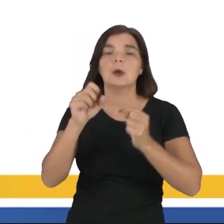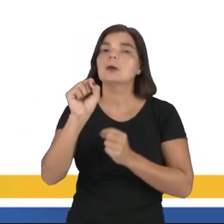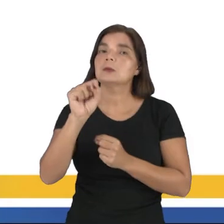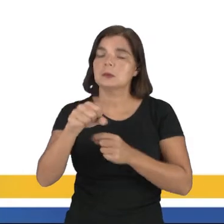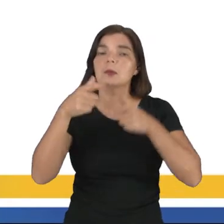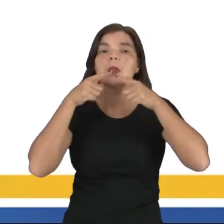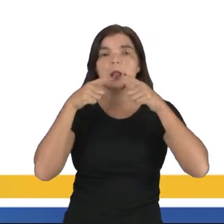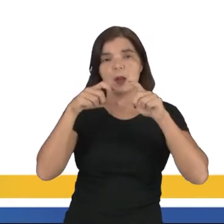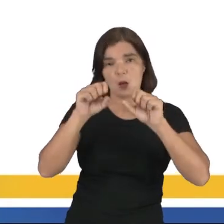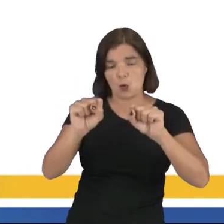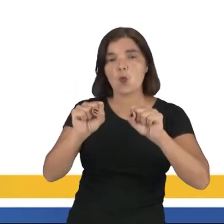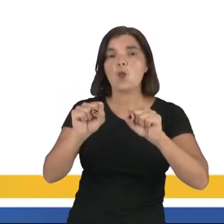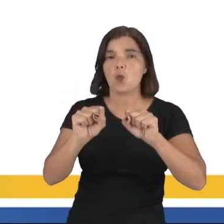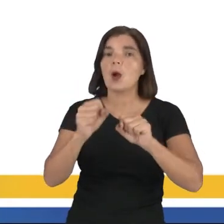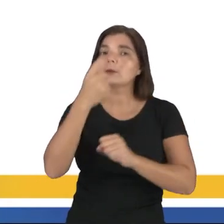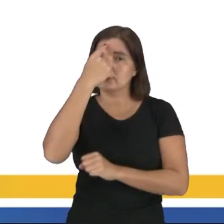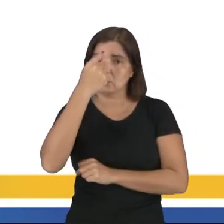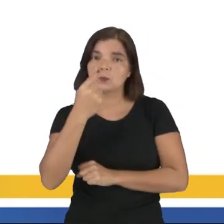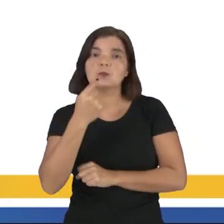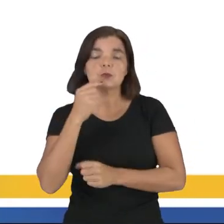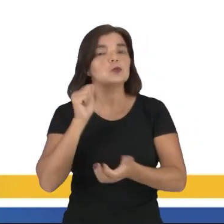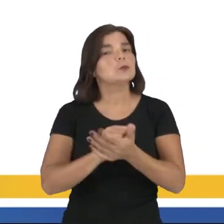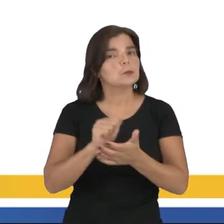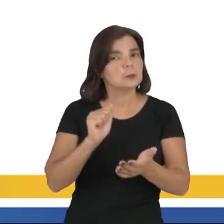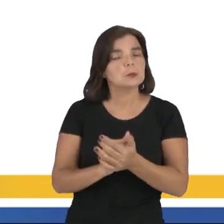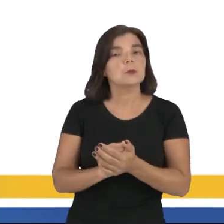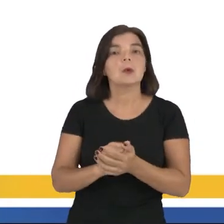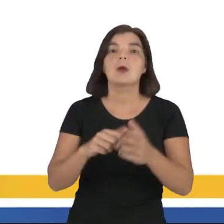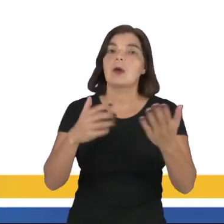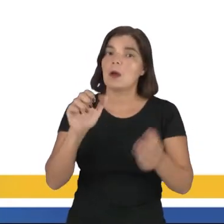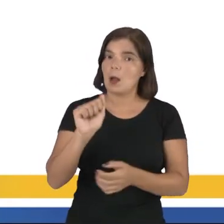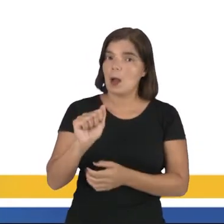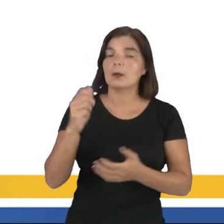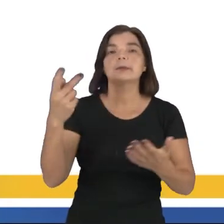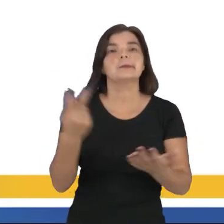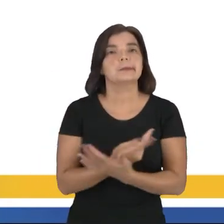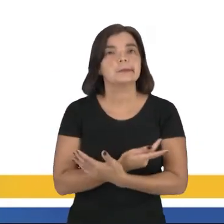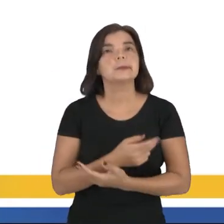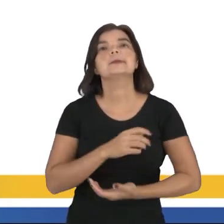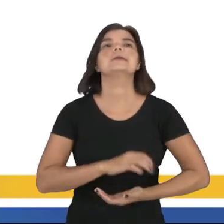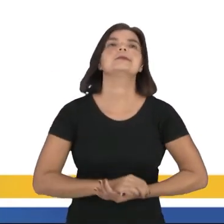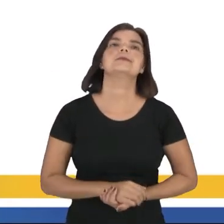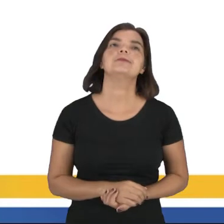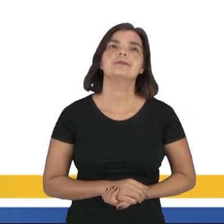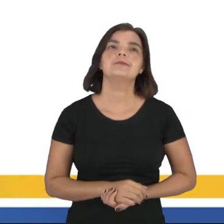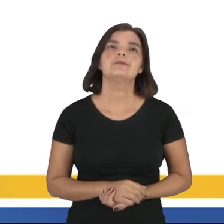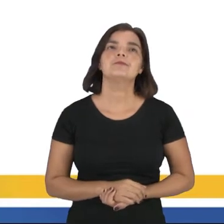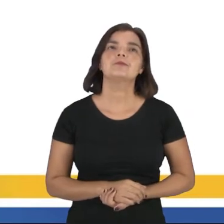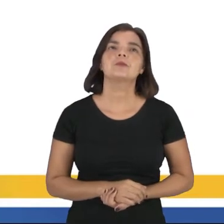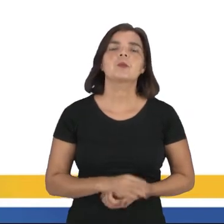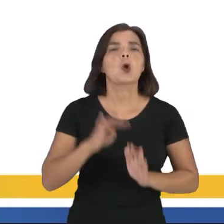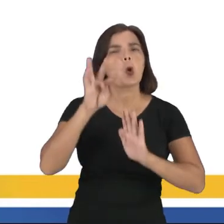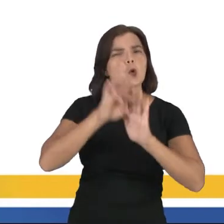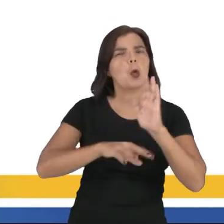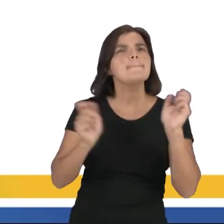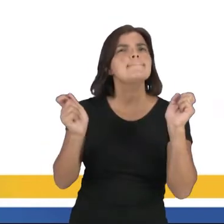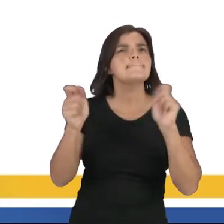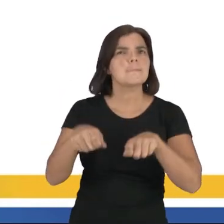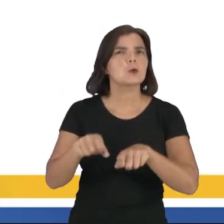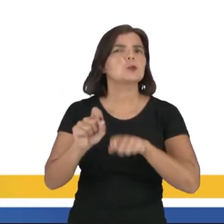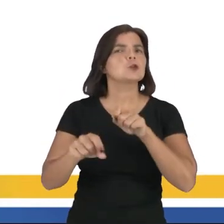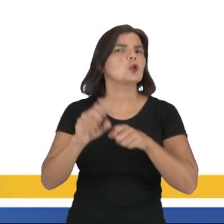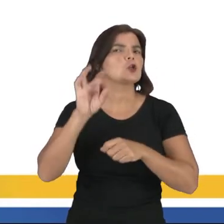à linguagem verbal e à linguagem não verbal. Logo, a letra A está incorreta. Letra B. O texto